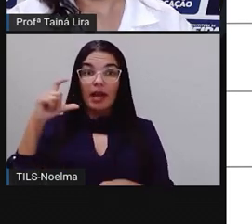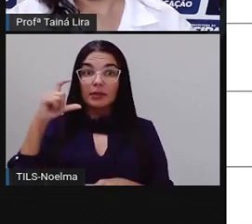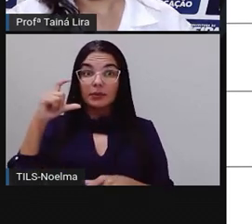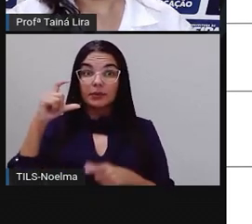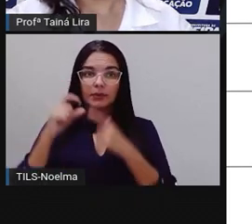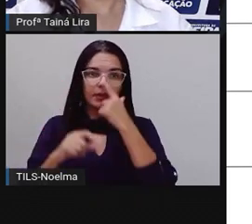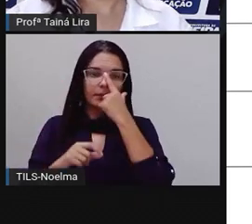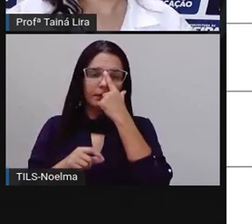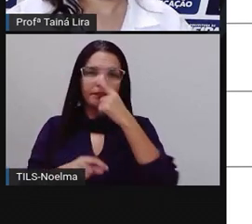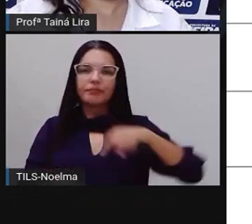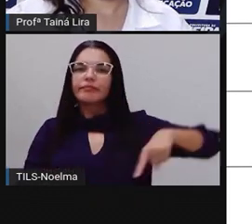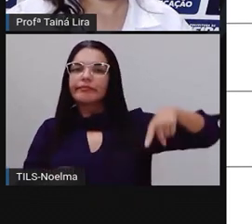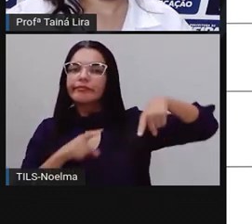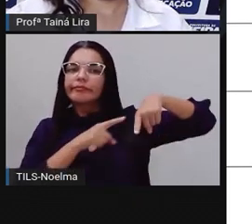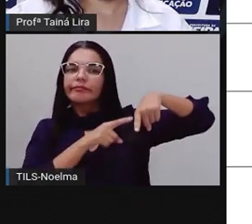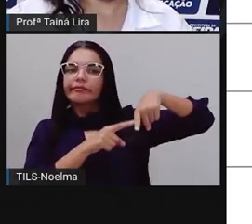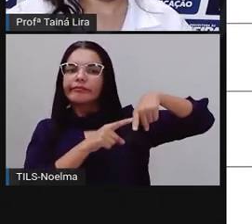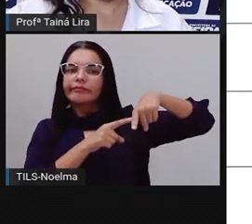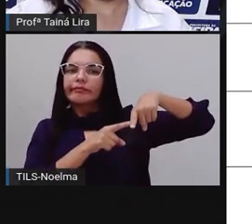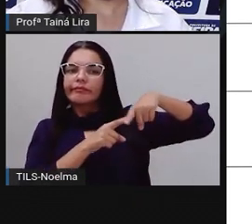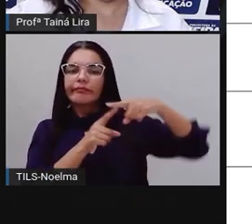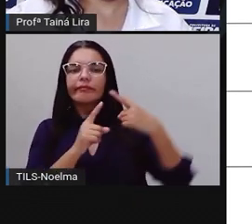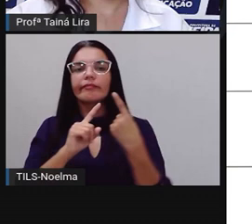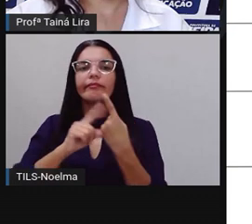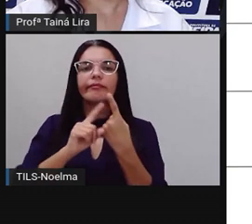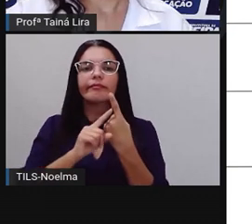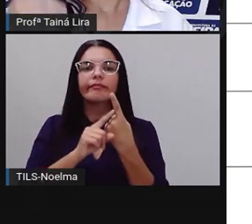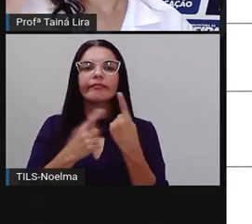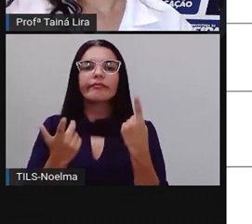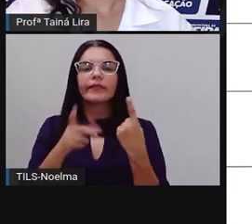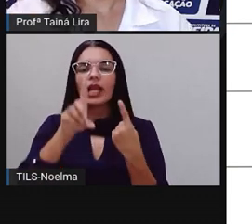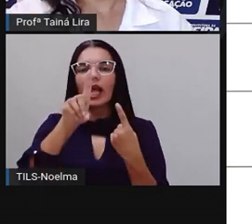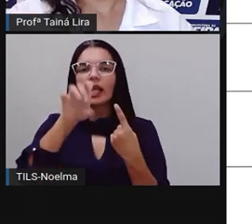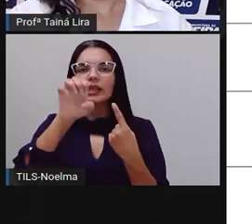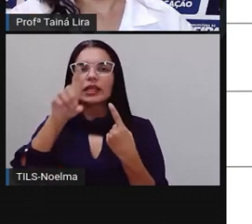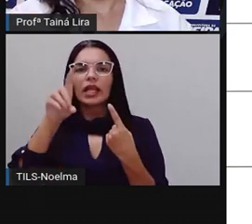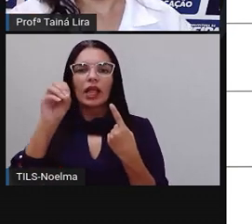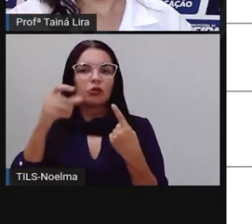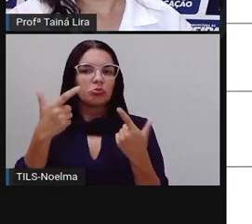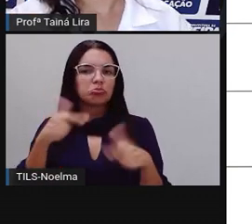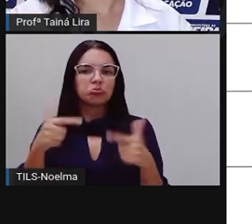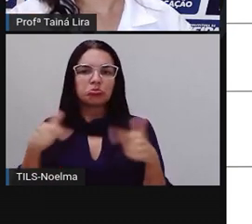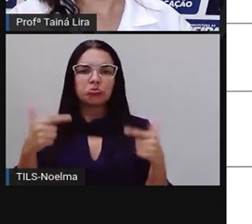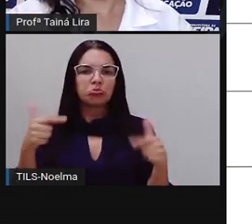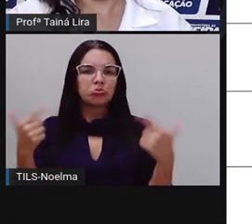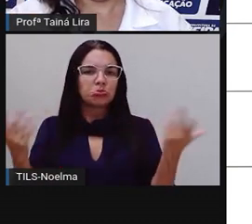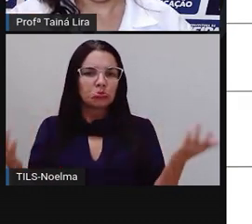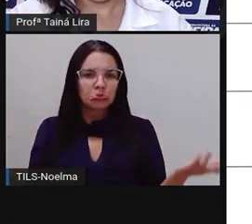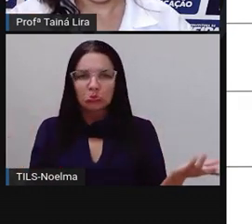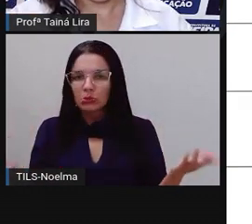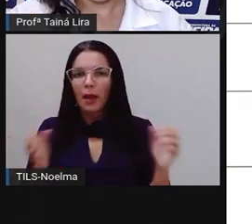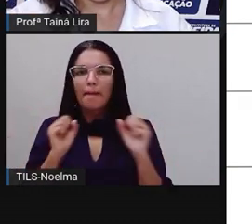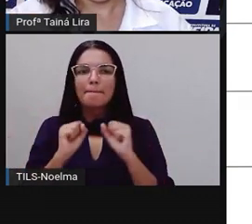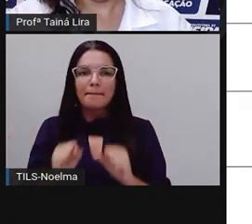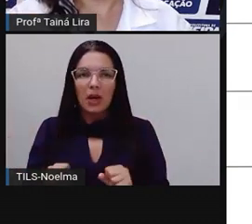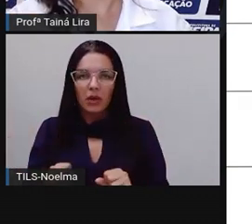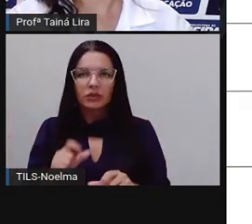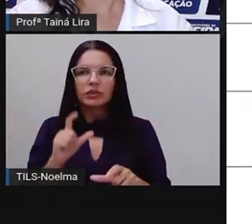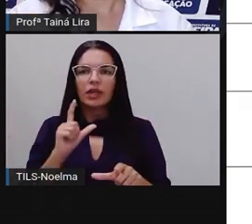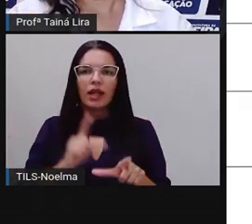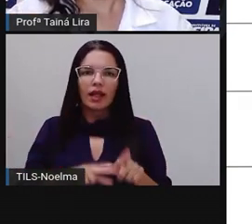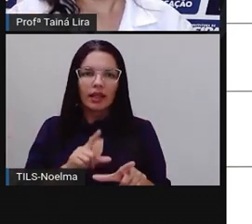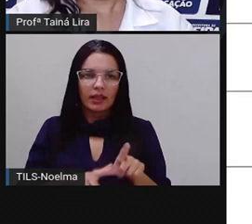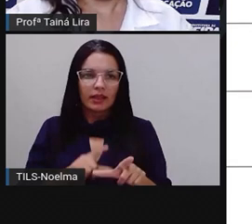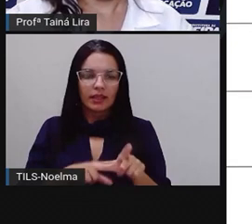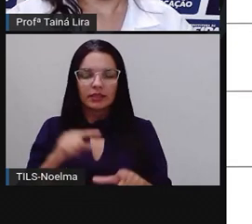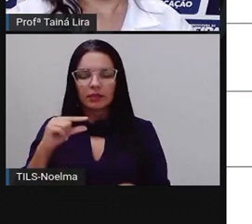dedo, se ela não vier no início da frase, como ela não é nome de pessoa de lugar, podemos escrever com minúscula.